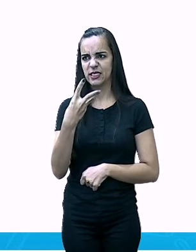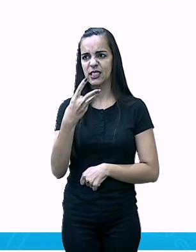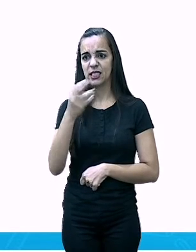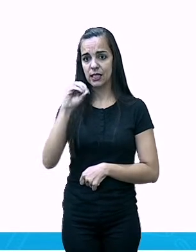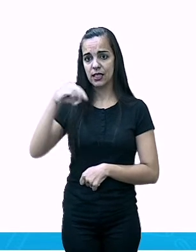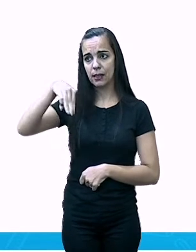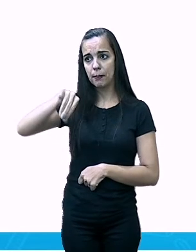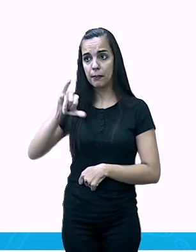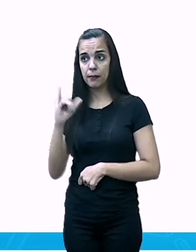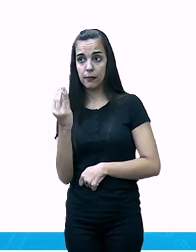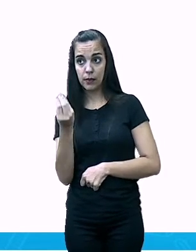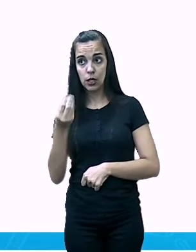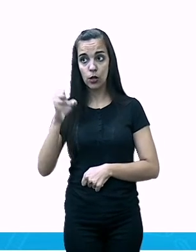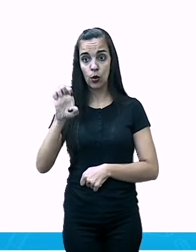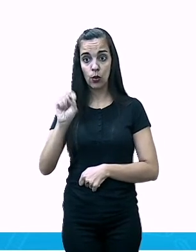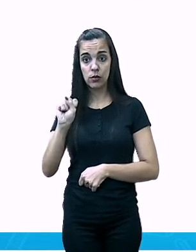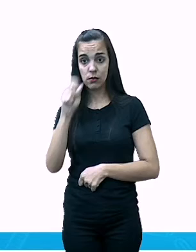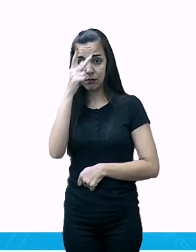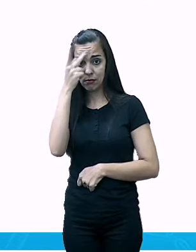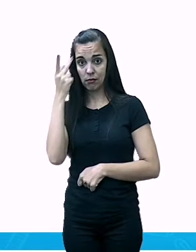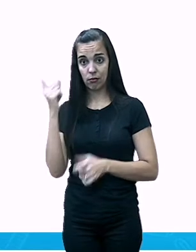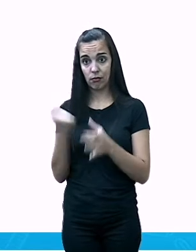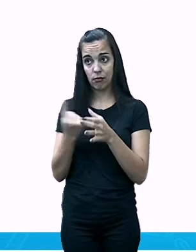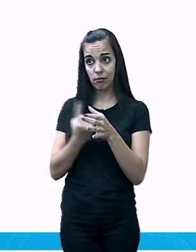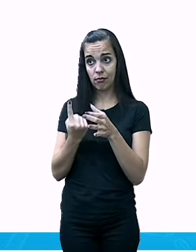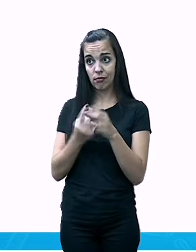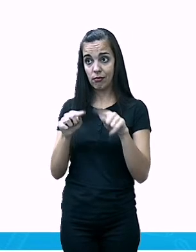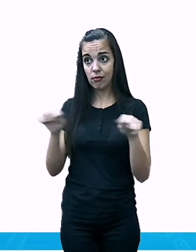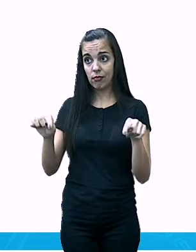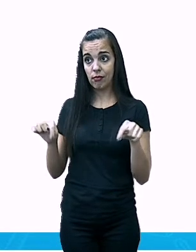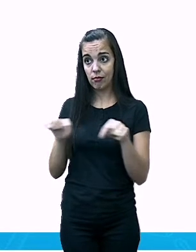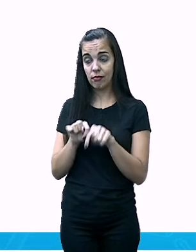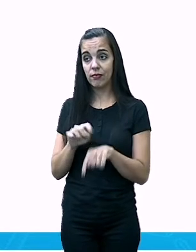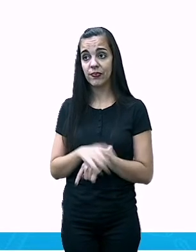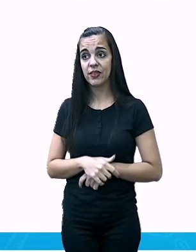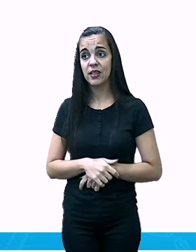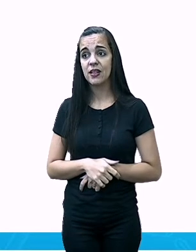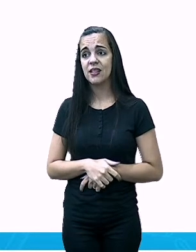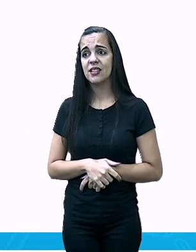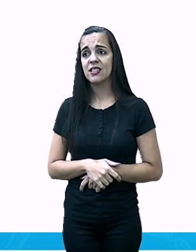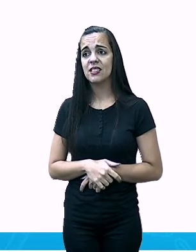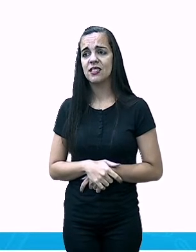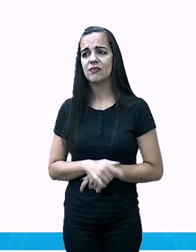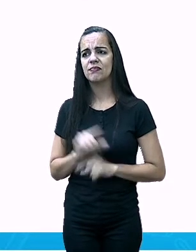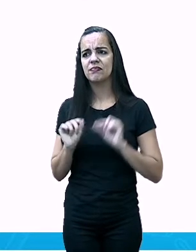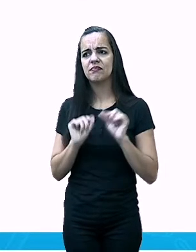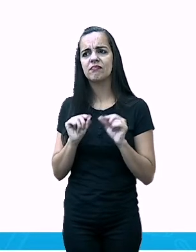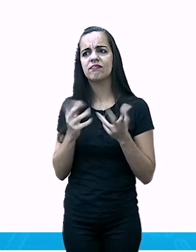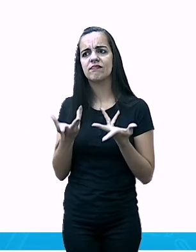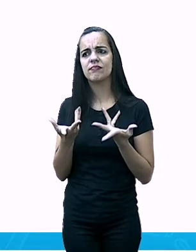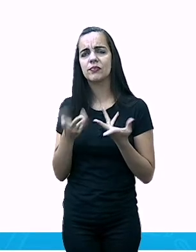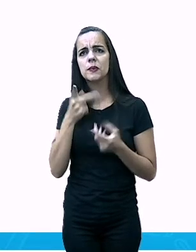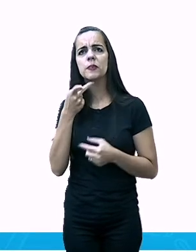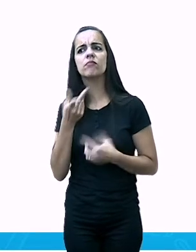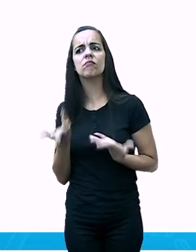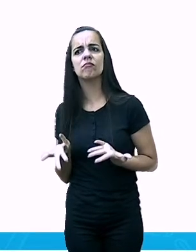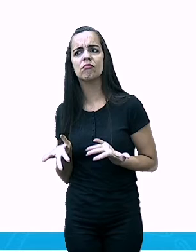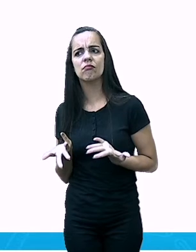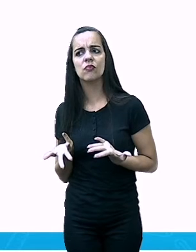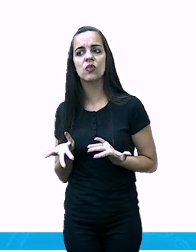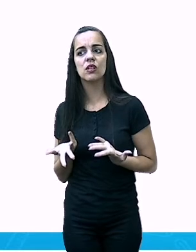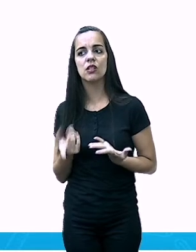habitantes. 30 e alguma coisa. Vamos arredondar os números. Então, o que é que isso diz? Que